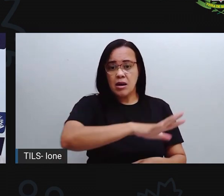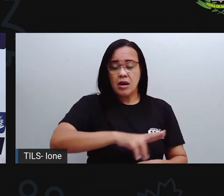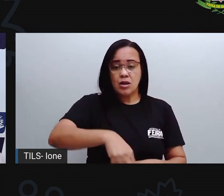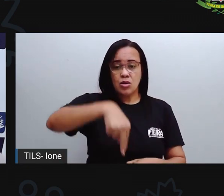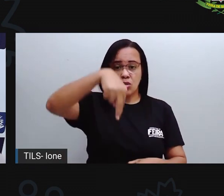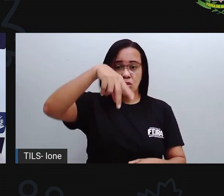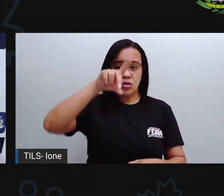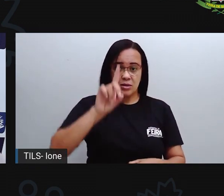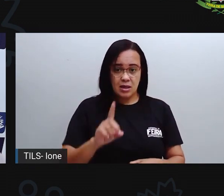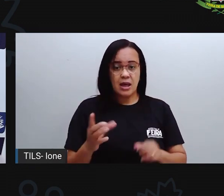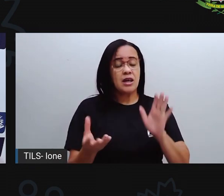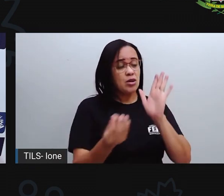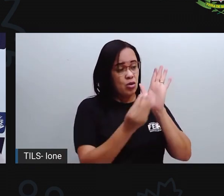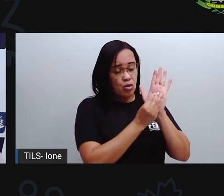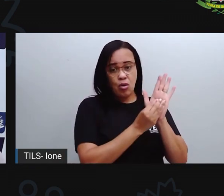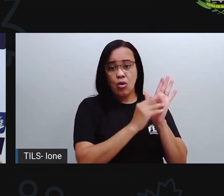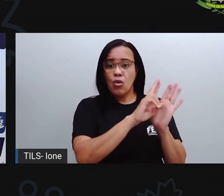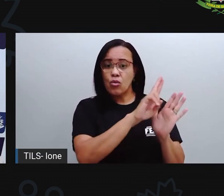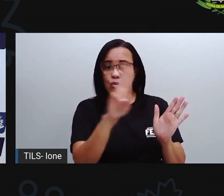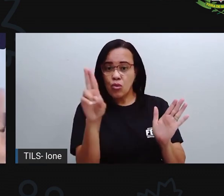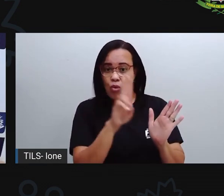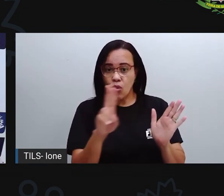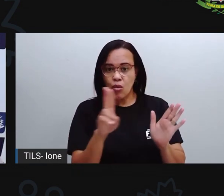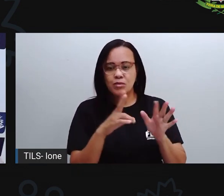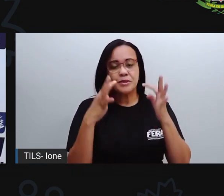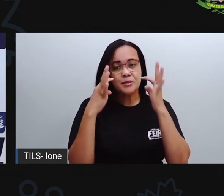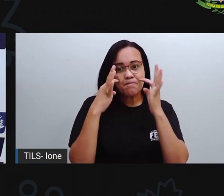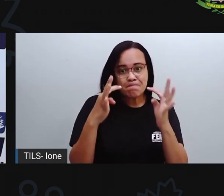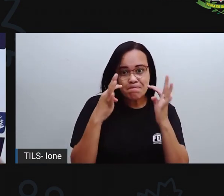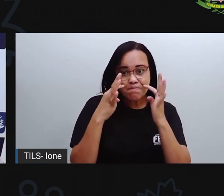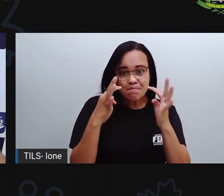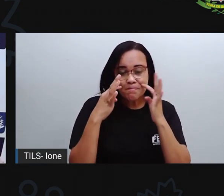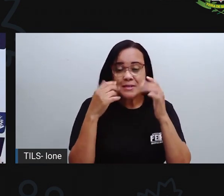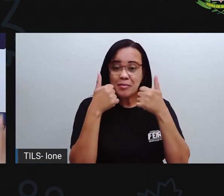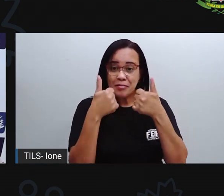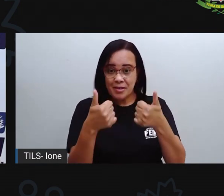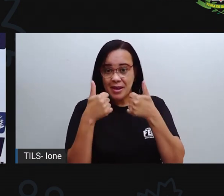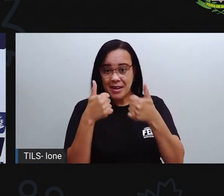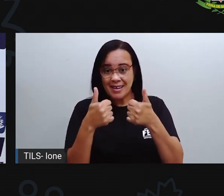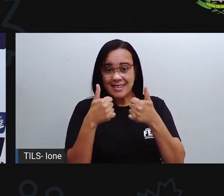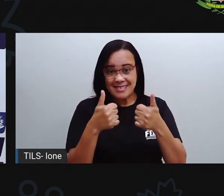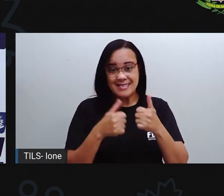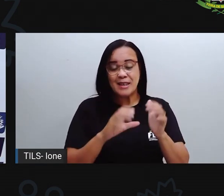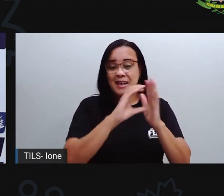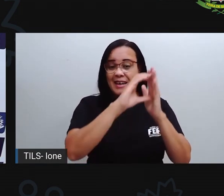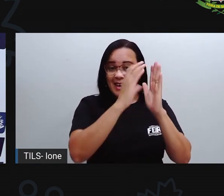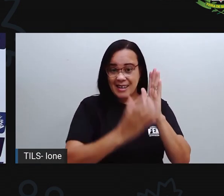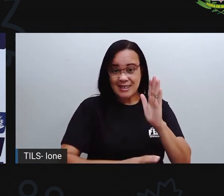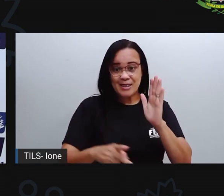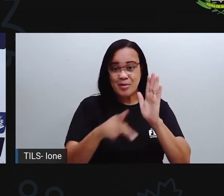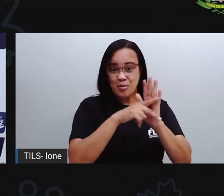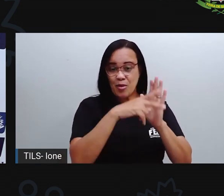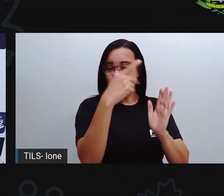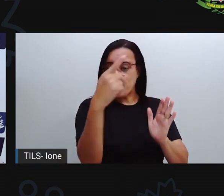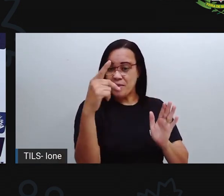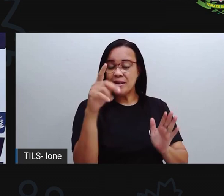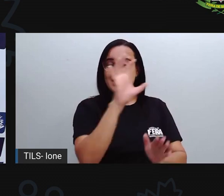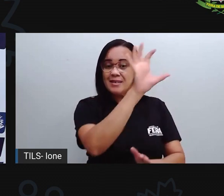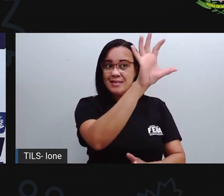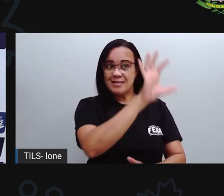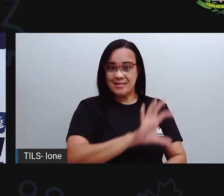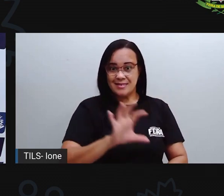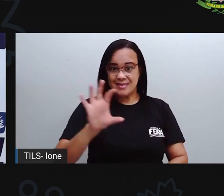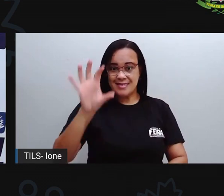Coloquem aí o nome das regiões. Pra vocês observarem como é a característica de cada região, né? E que